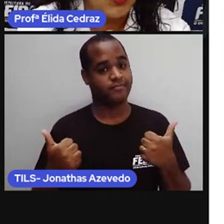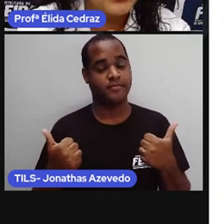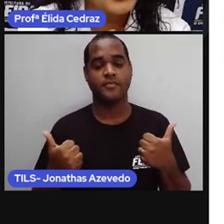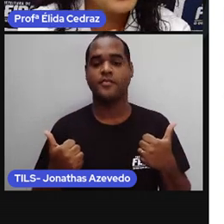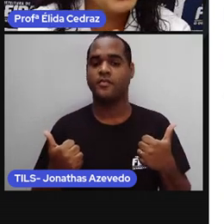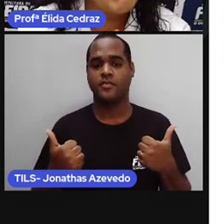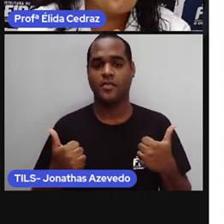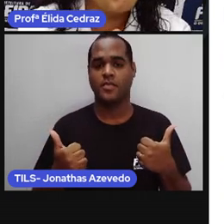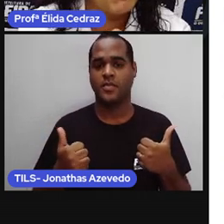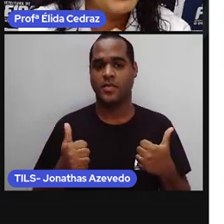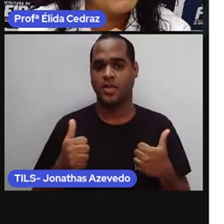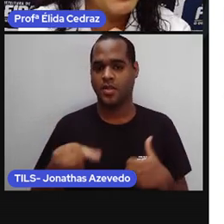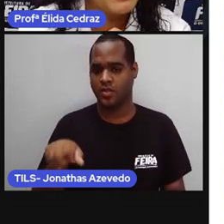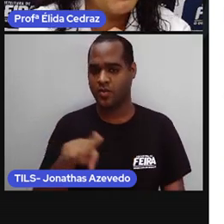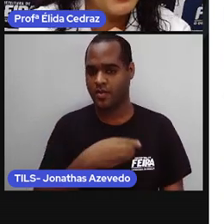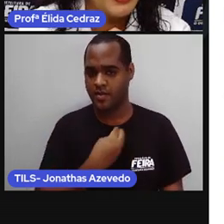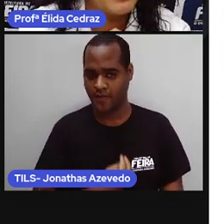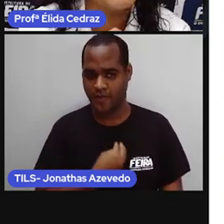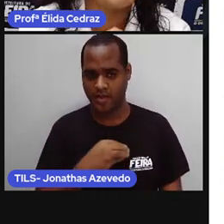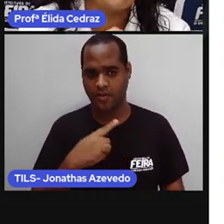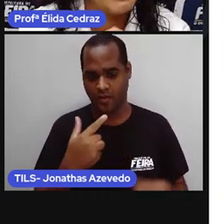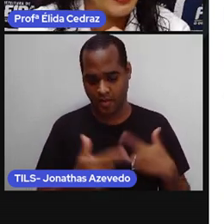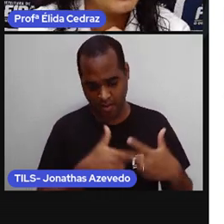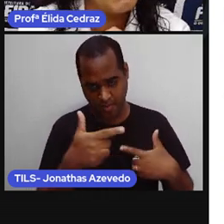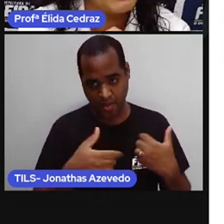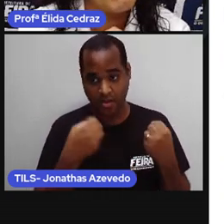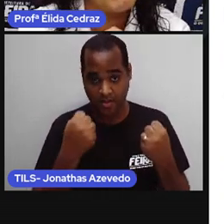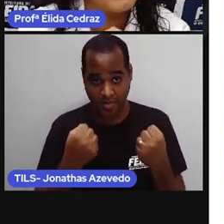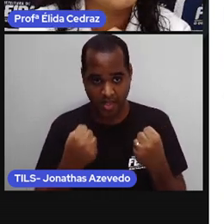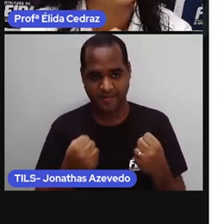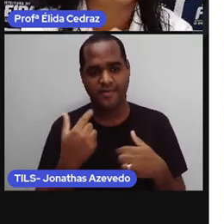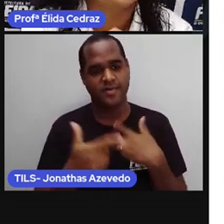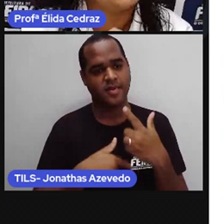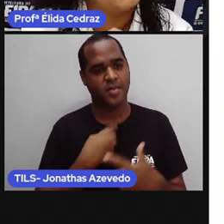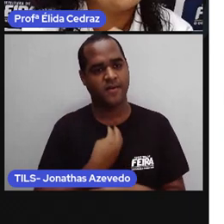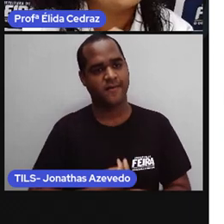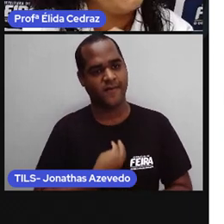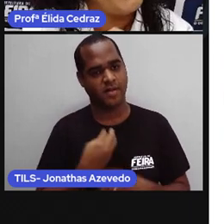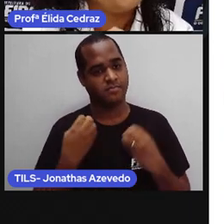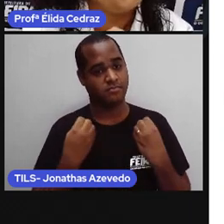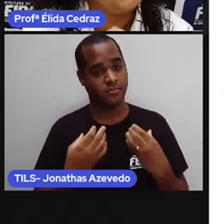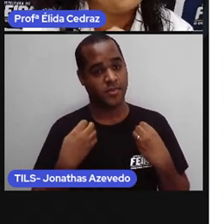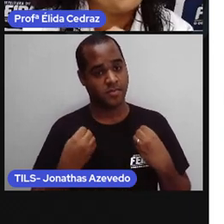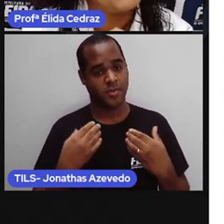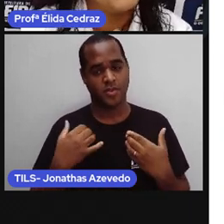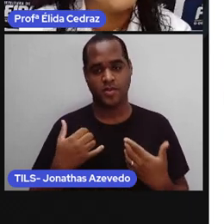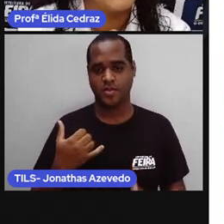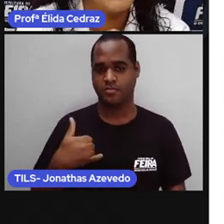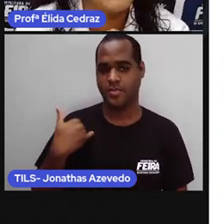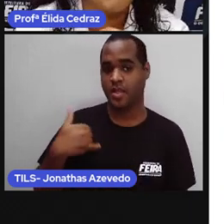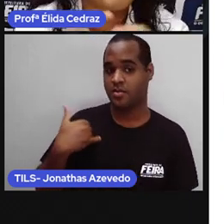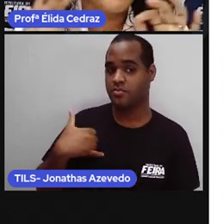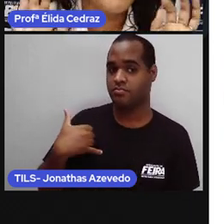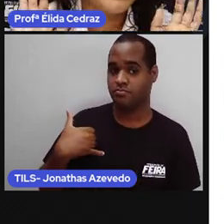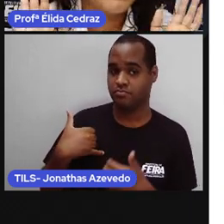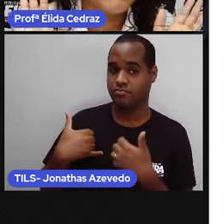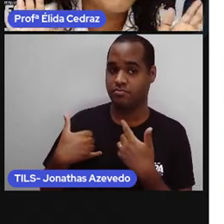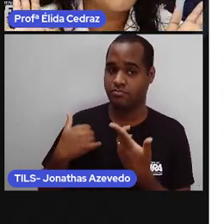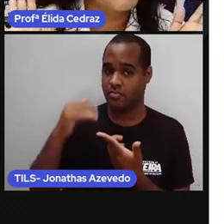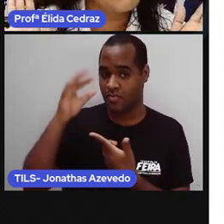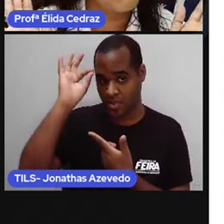diz que enquanto a gente tiver forças para trabalhar e gás para viver, nós somos adultos. Então,